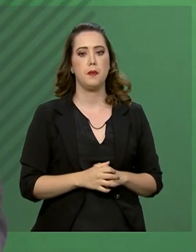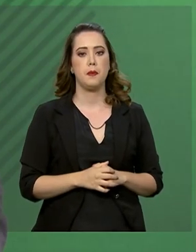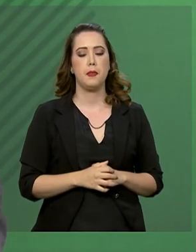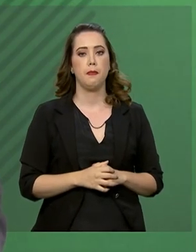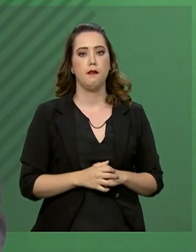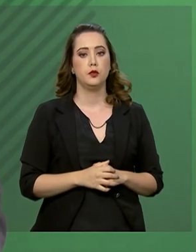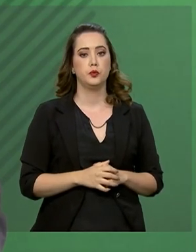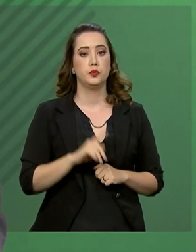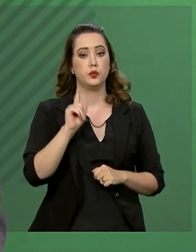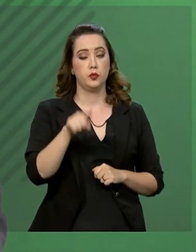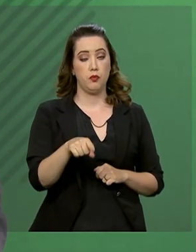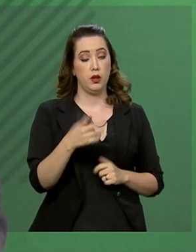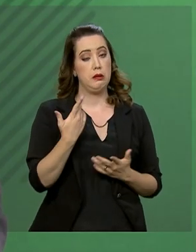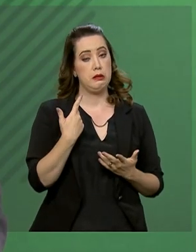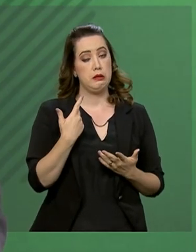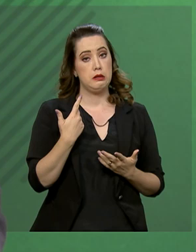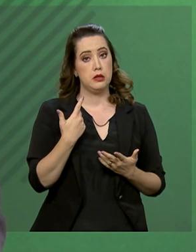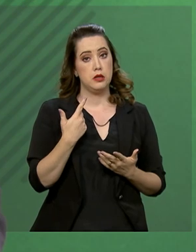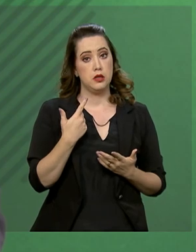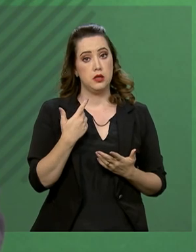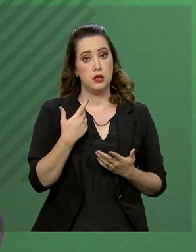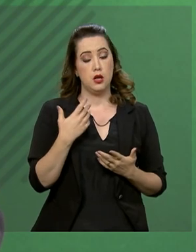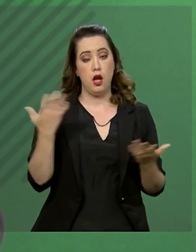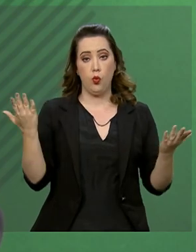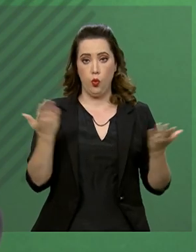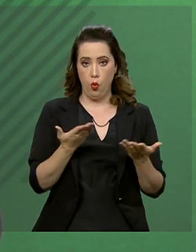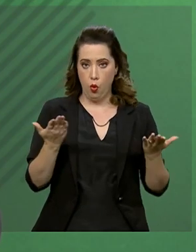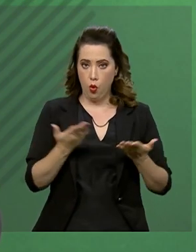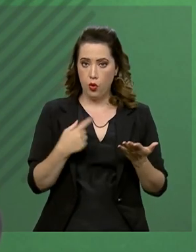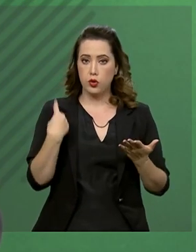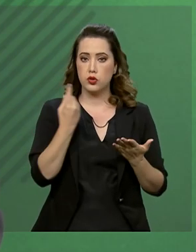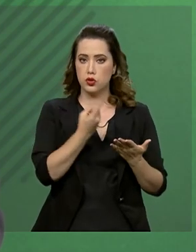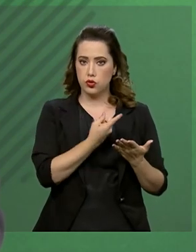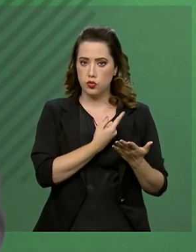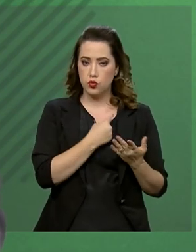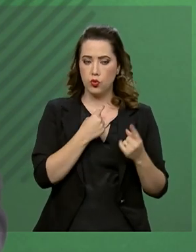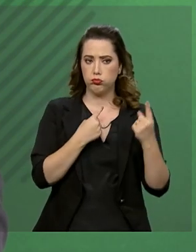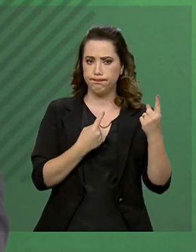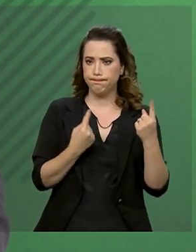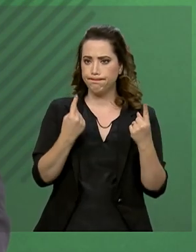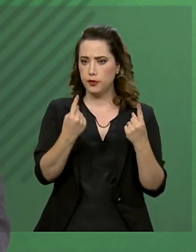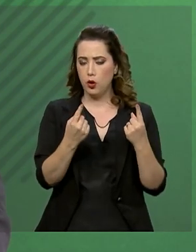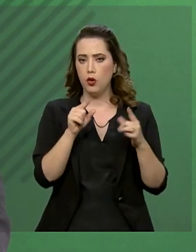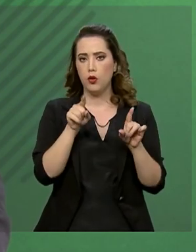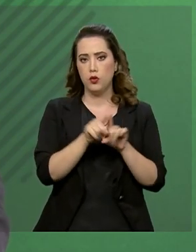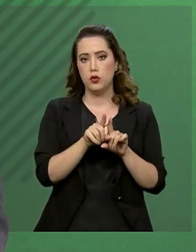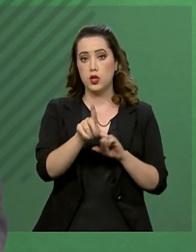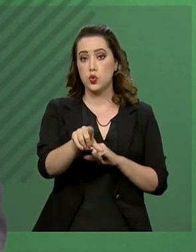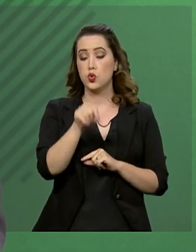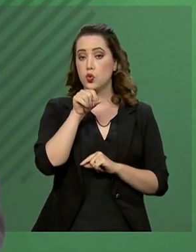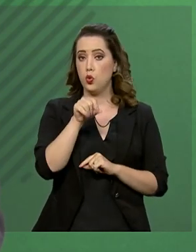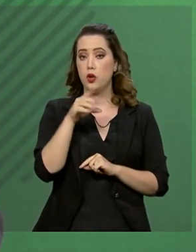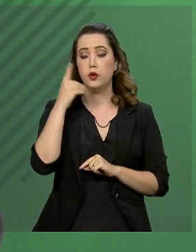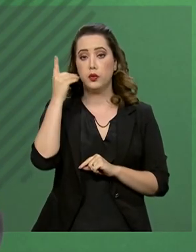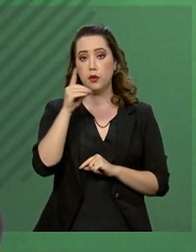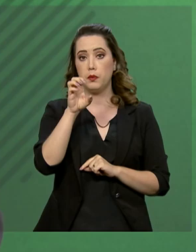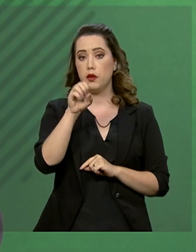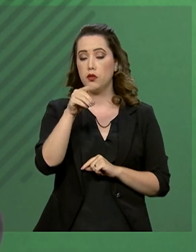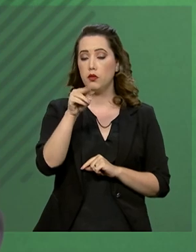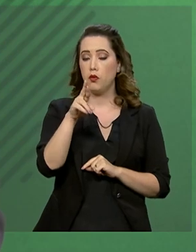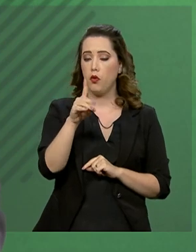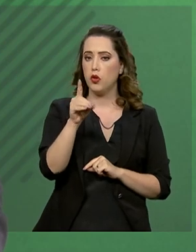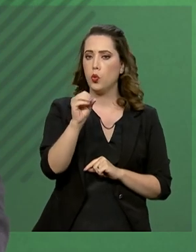Os posicionamentos de momento são que uma eventual indicação do deputado Eduardo Bolsonaro é